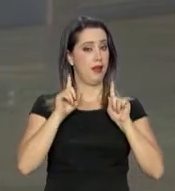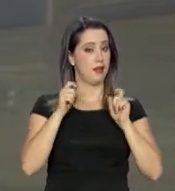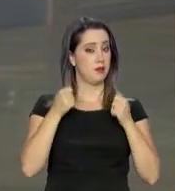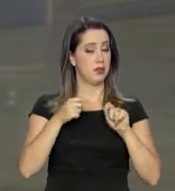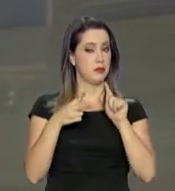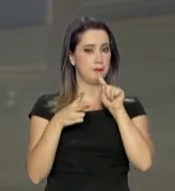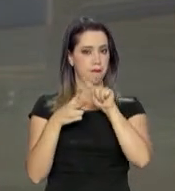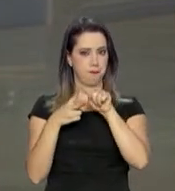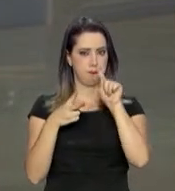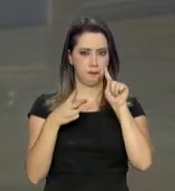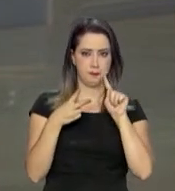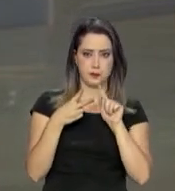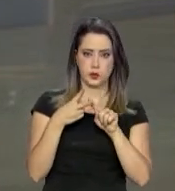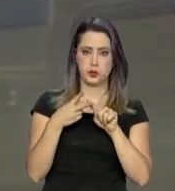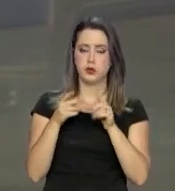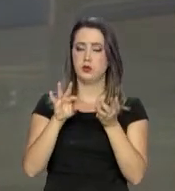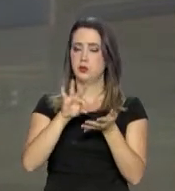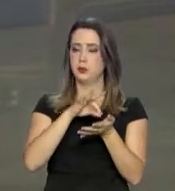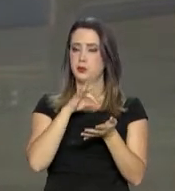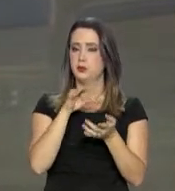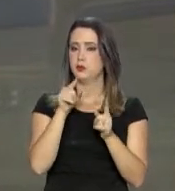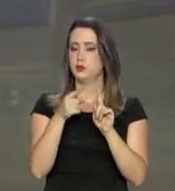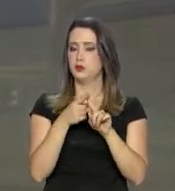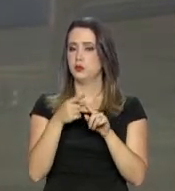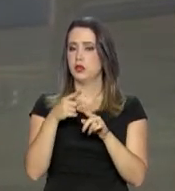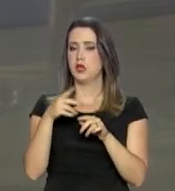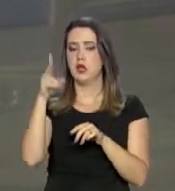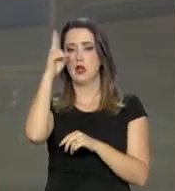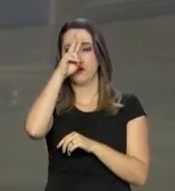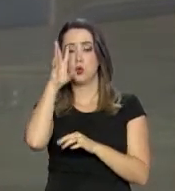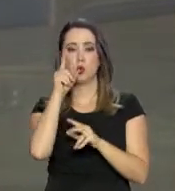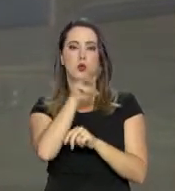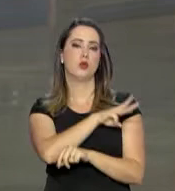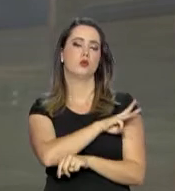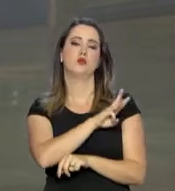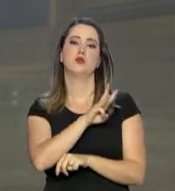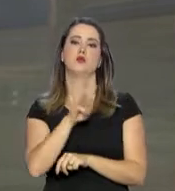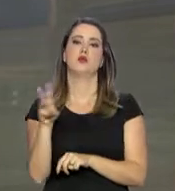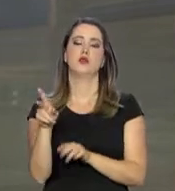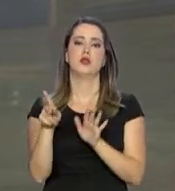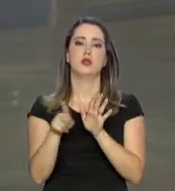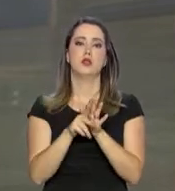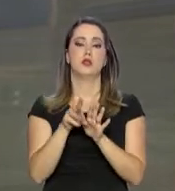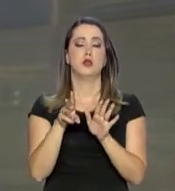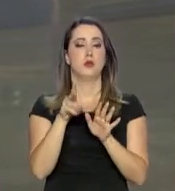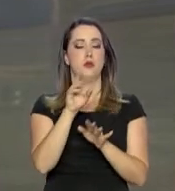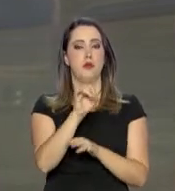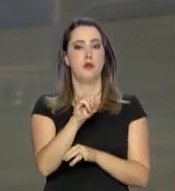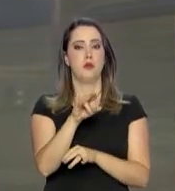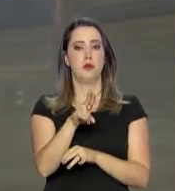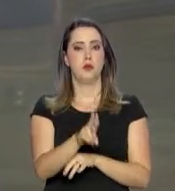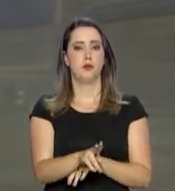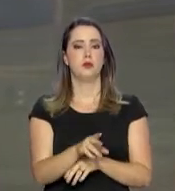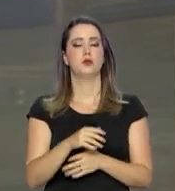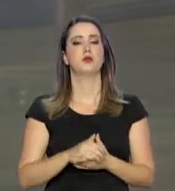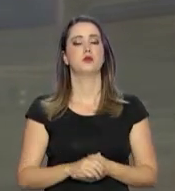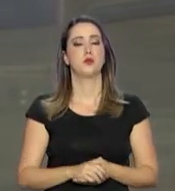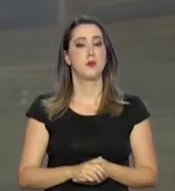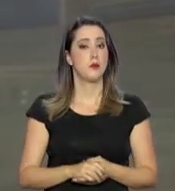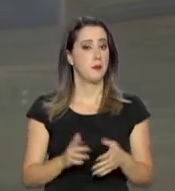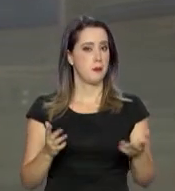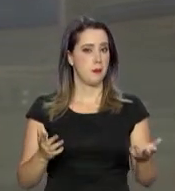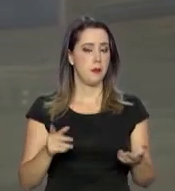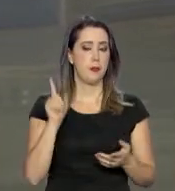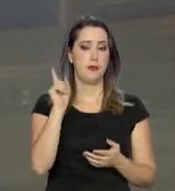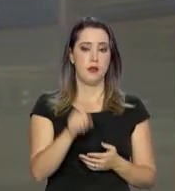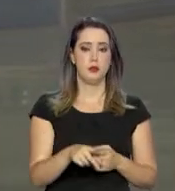os estudantes fazerem a inscrição no SISU, lembrando que é tudo pela internet na página do Sistema de Seleção Unificada.